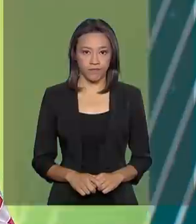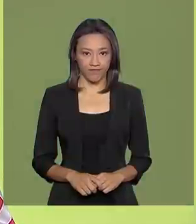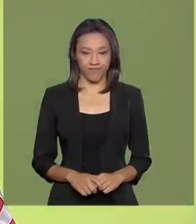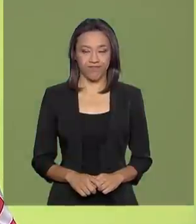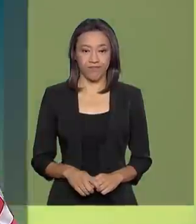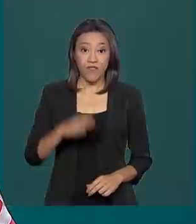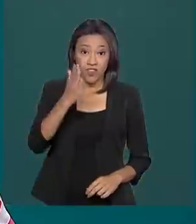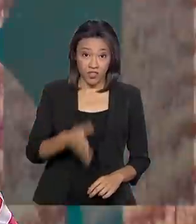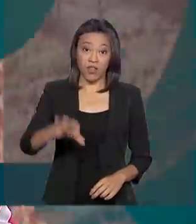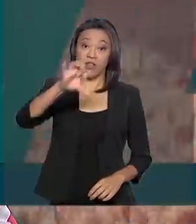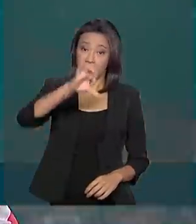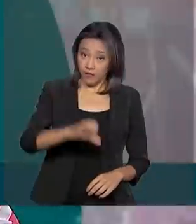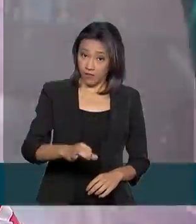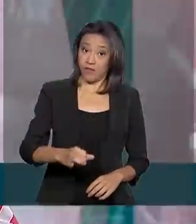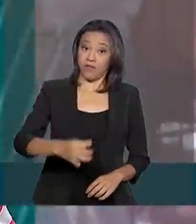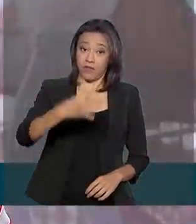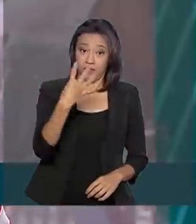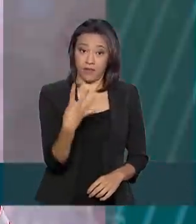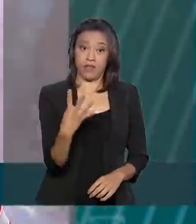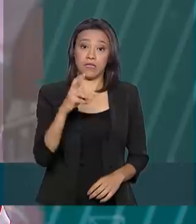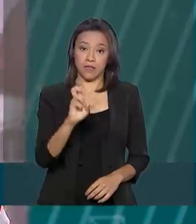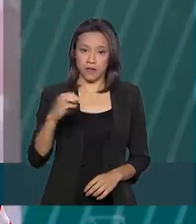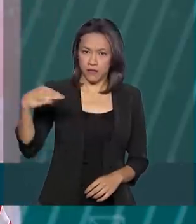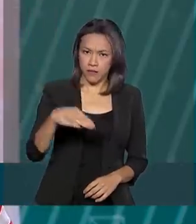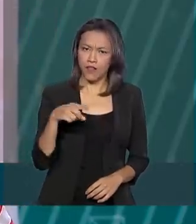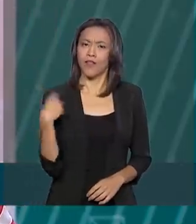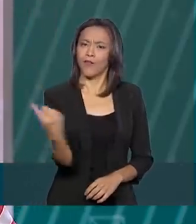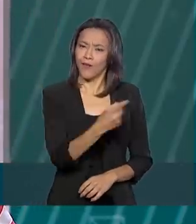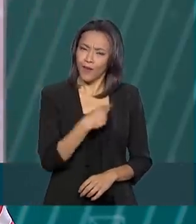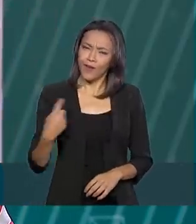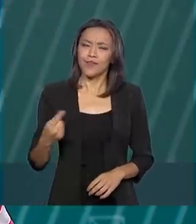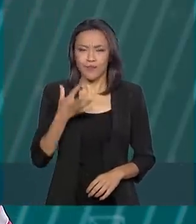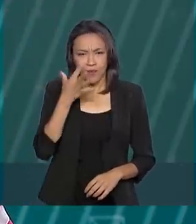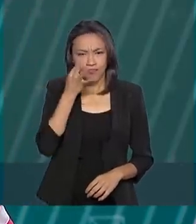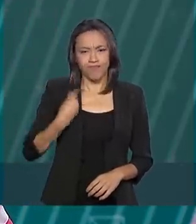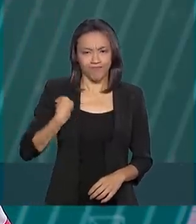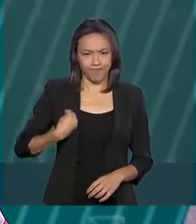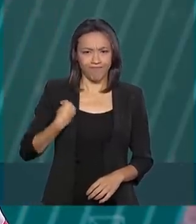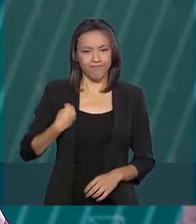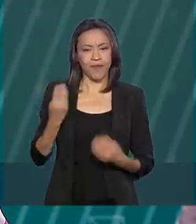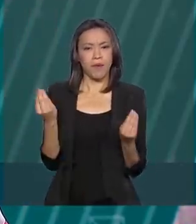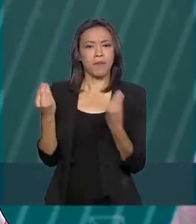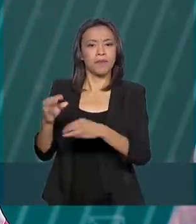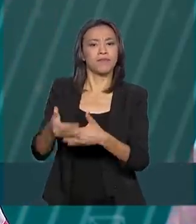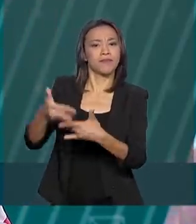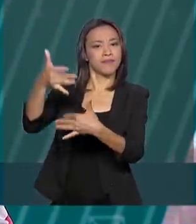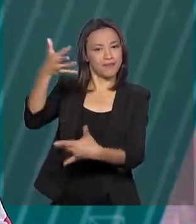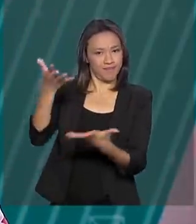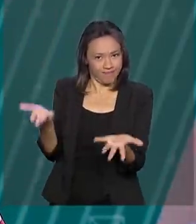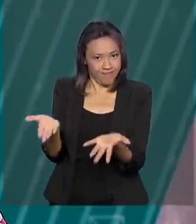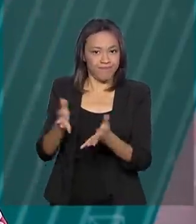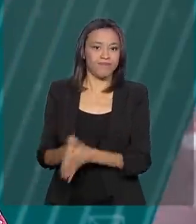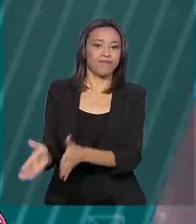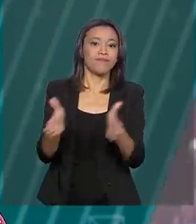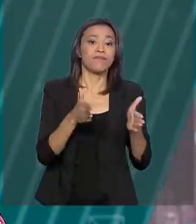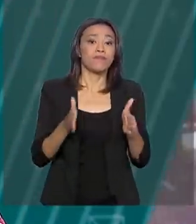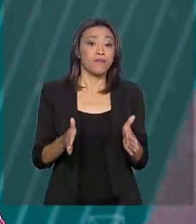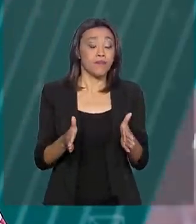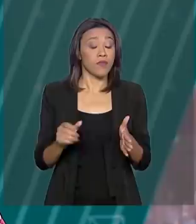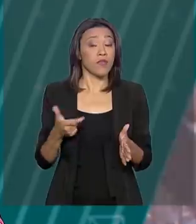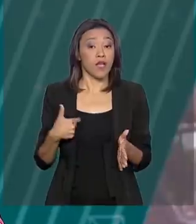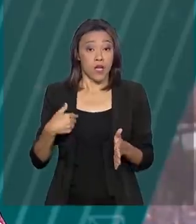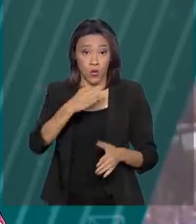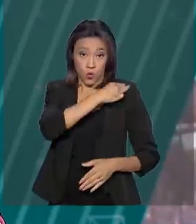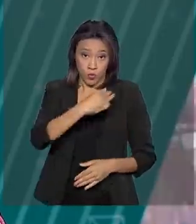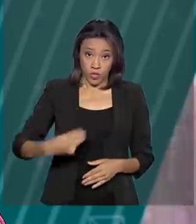São 9 horas e 45 minutos. Nós estamos ao vivo também pelas redes sociais. O ministro Sérgio Moro